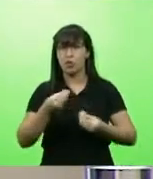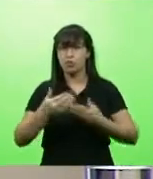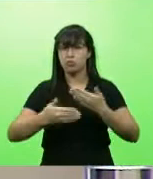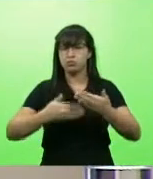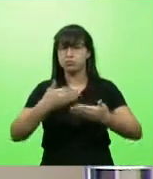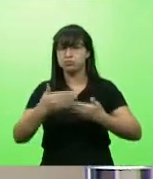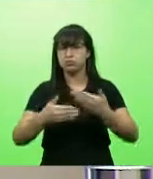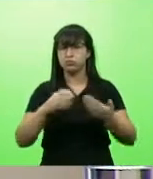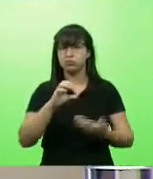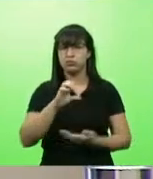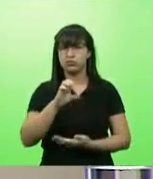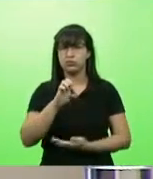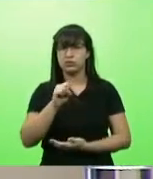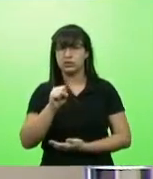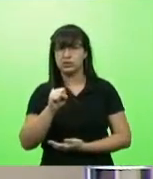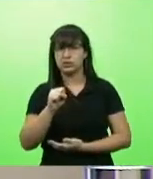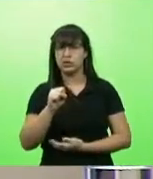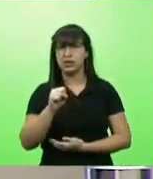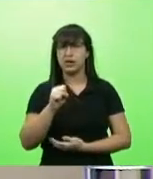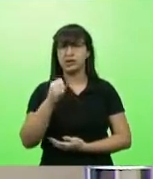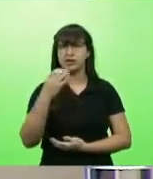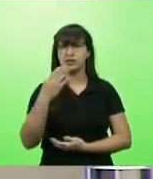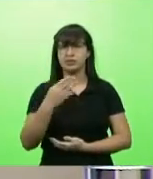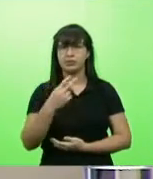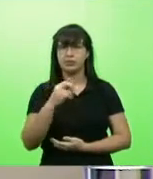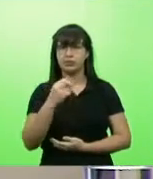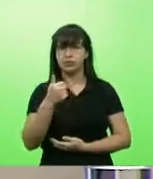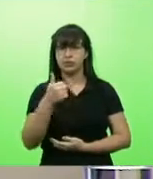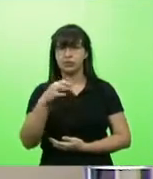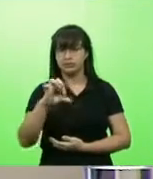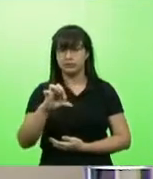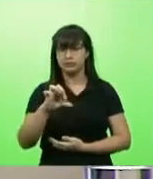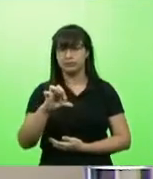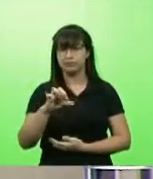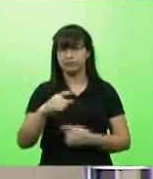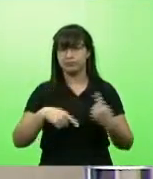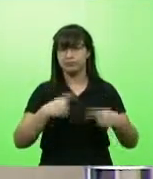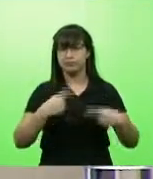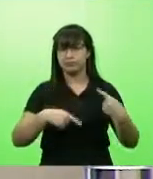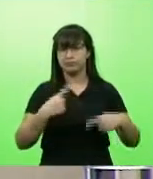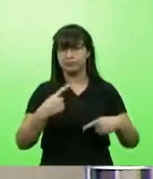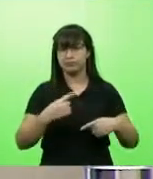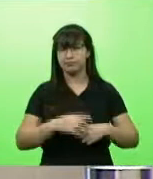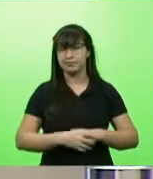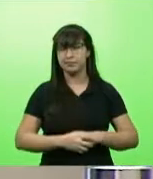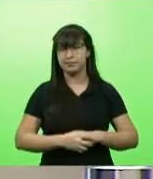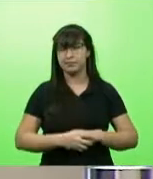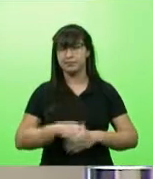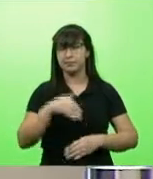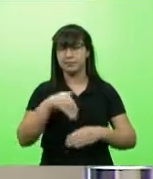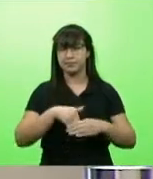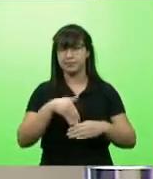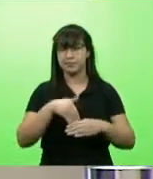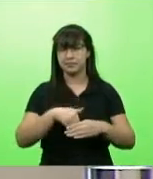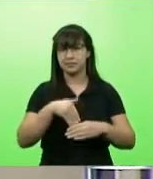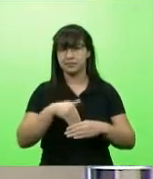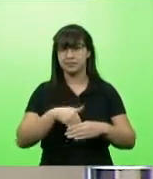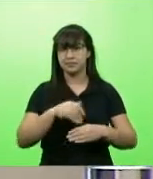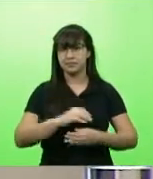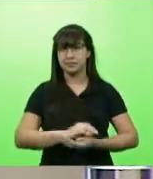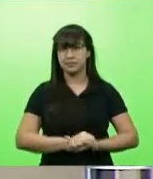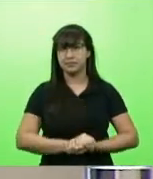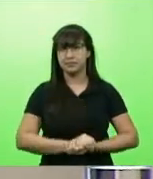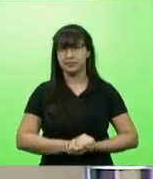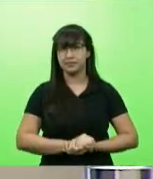63376-2019. Em discussão. Não havendo quem queira discutir, em votação, deputados que aprovam para